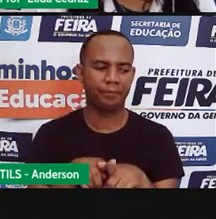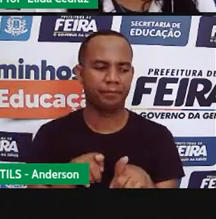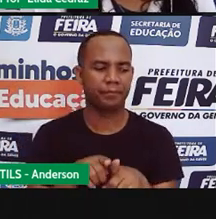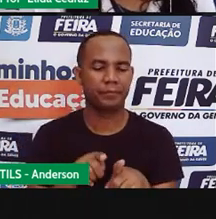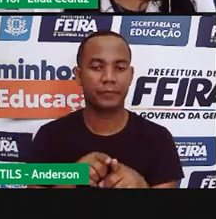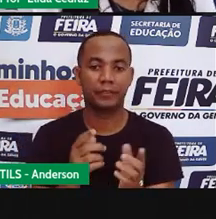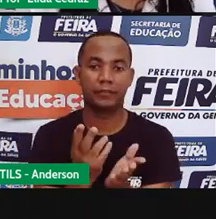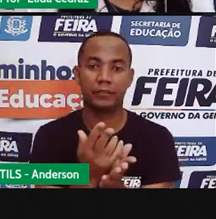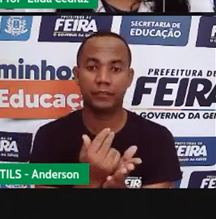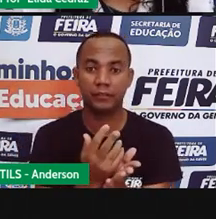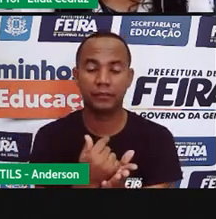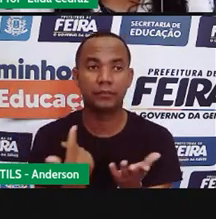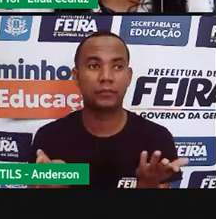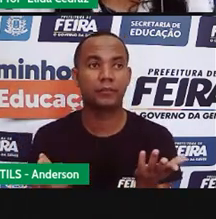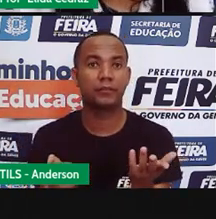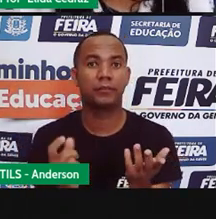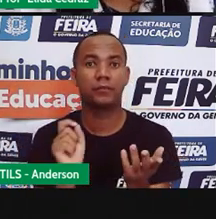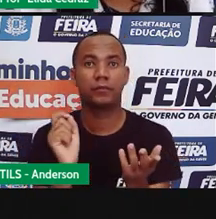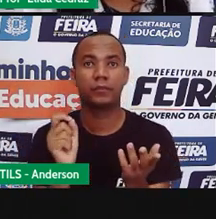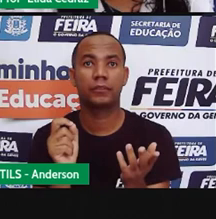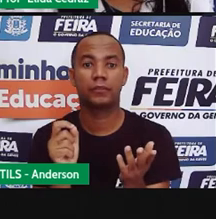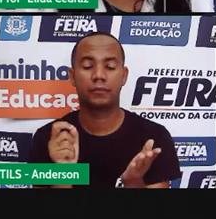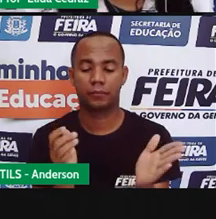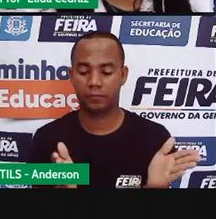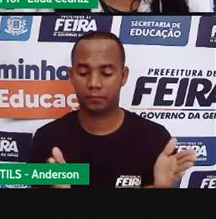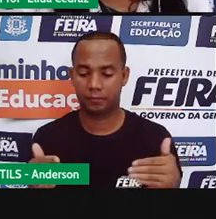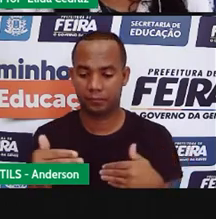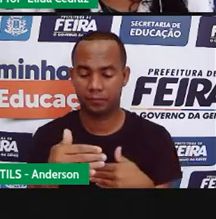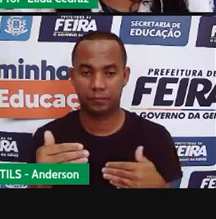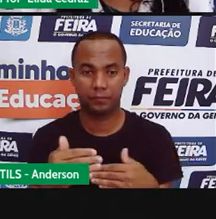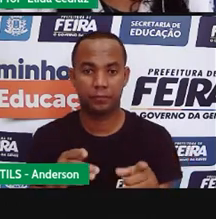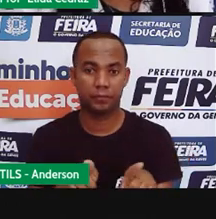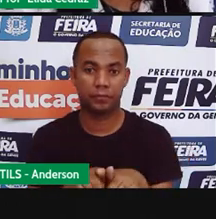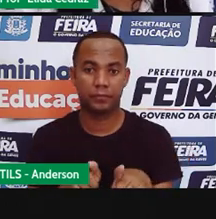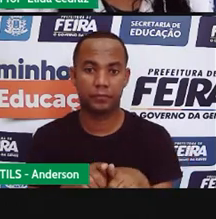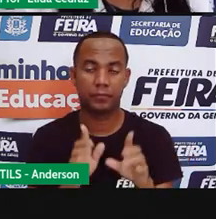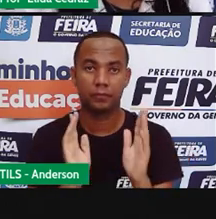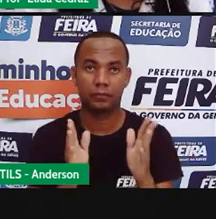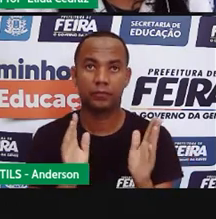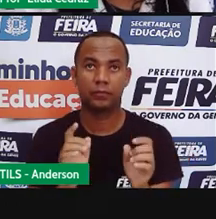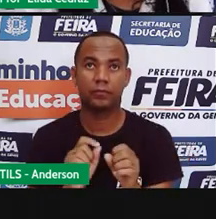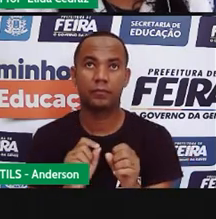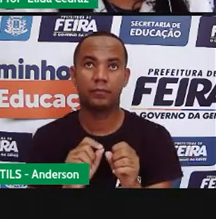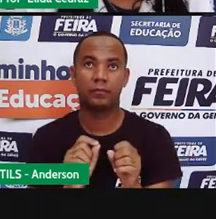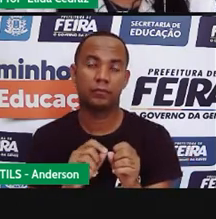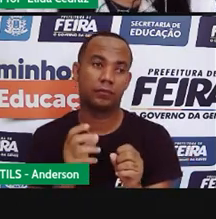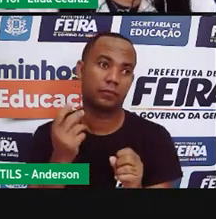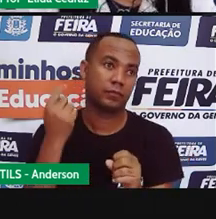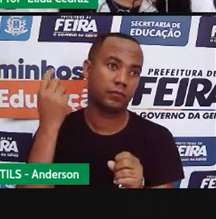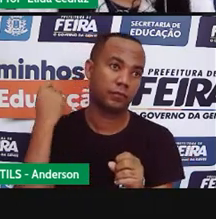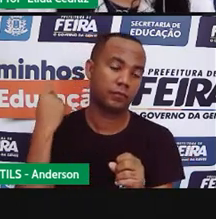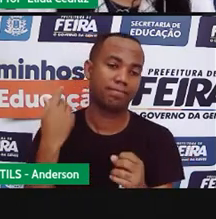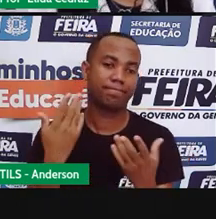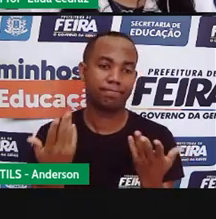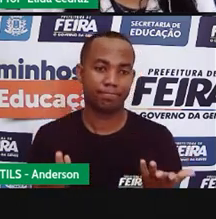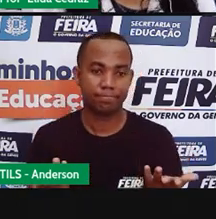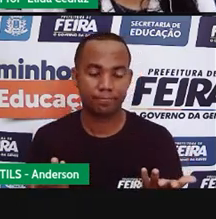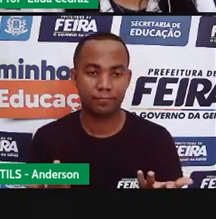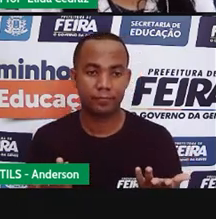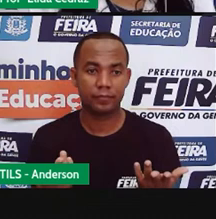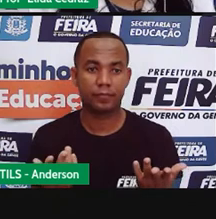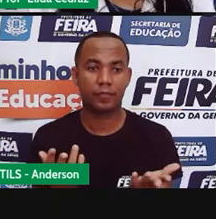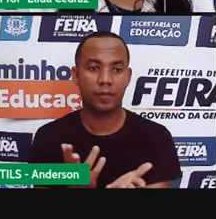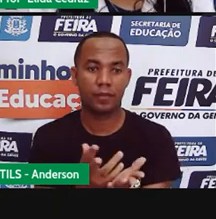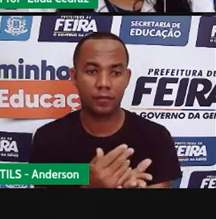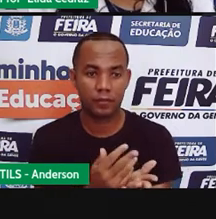desenhos para cortar pedra-cabeça lembra do pedra-cabeça que nós apedíamos uma aula de unidade? então essas